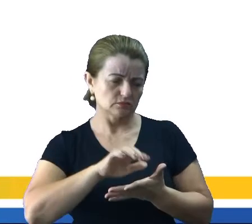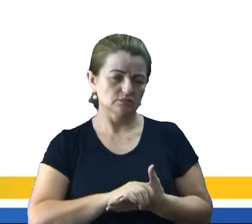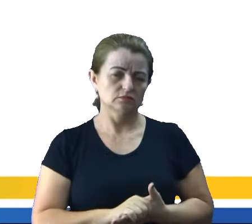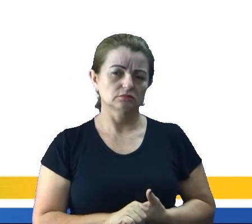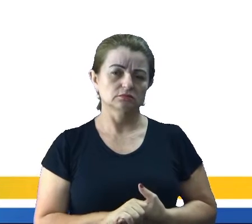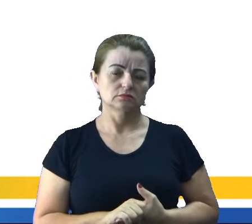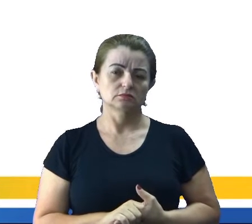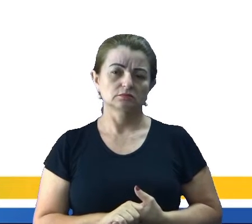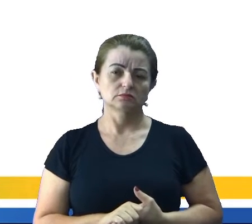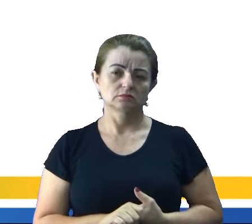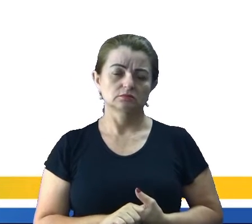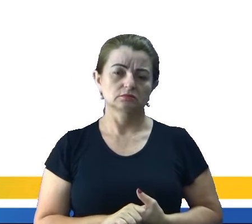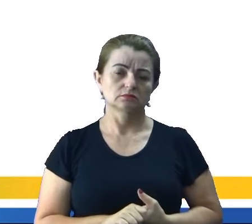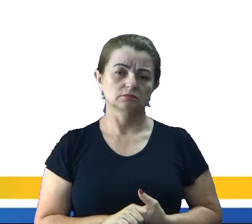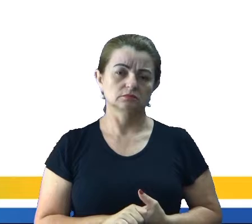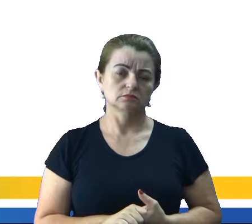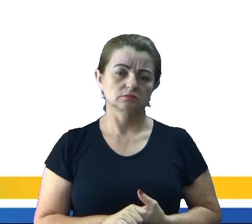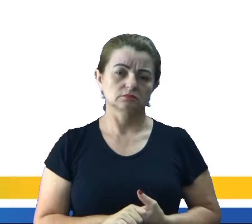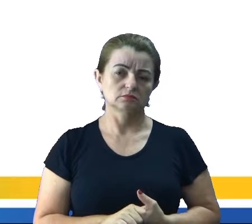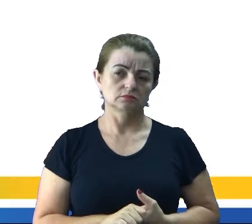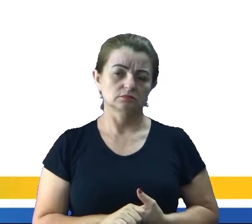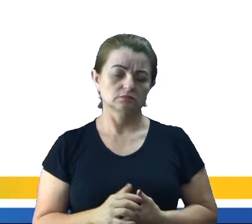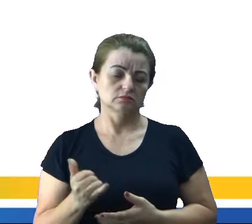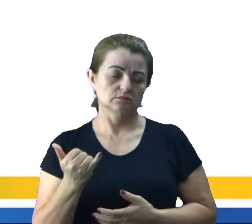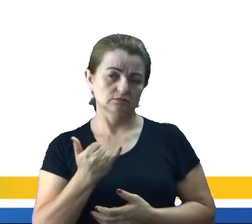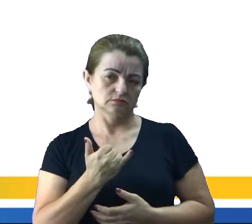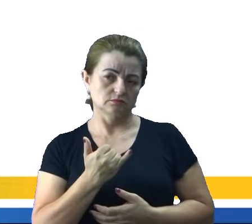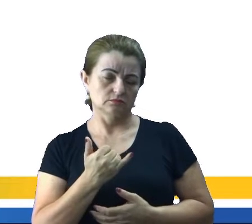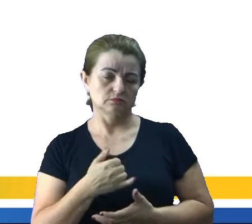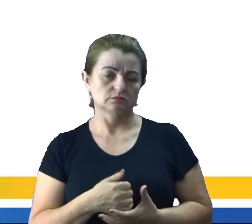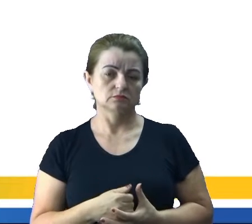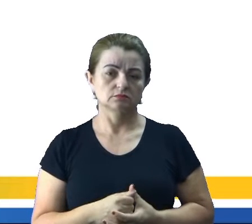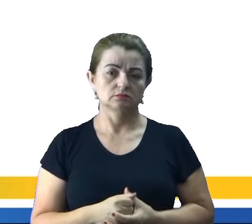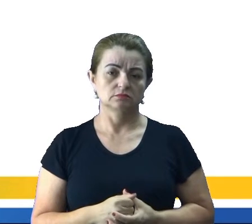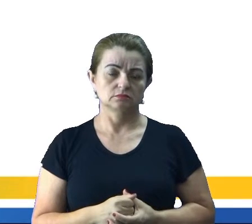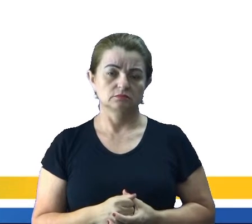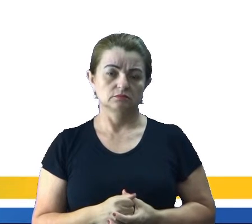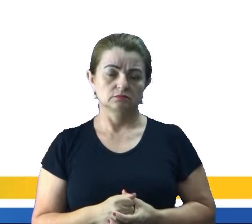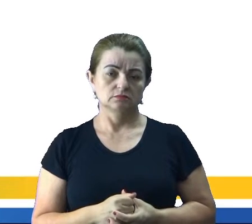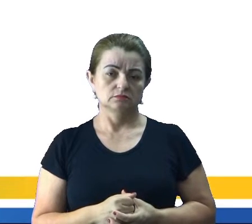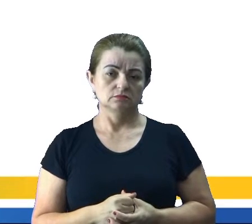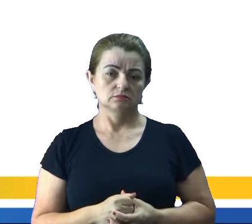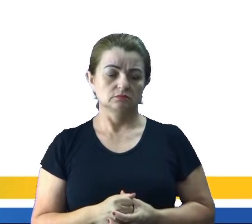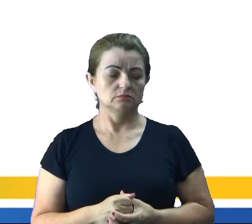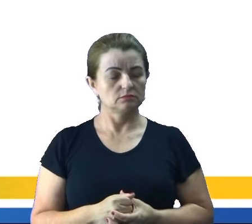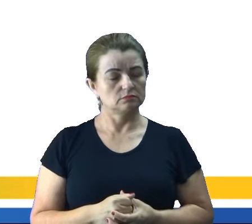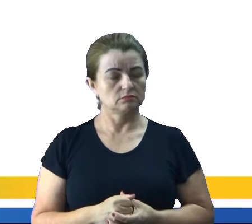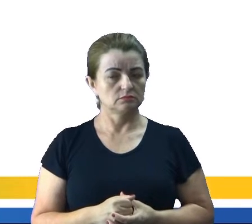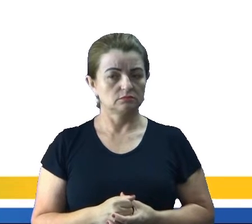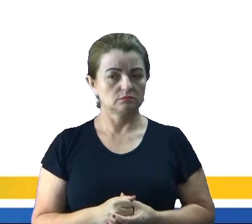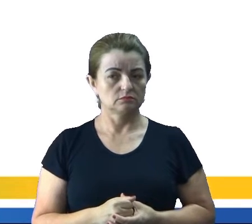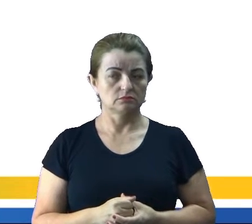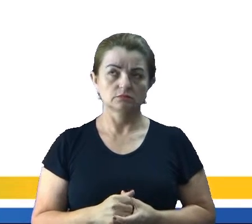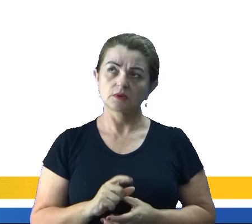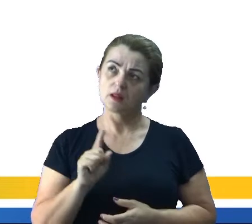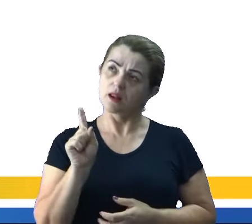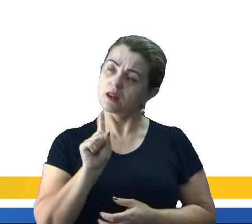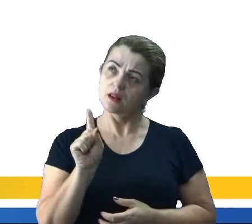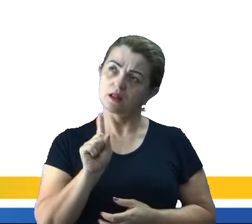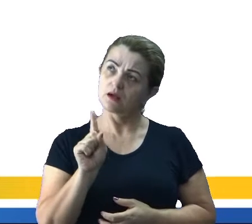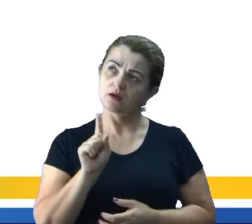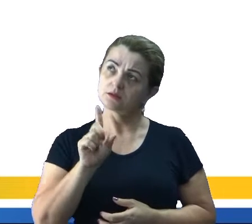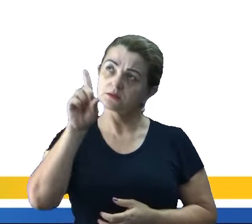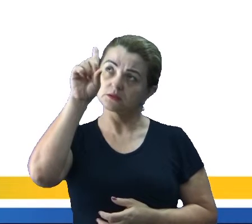E aí ele diz Não exatamente